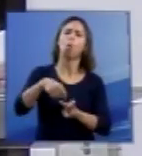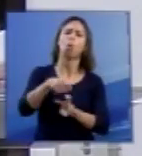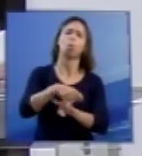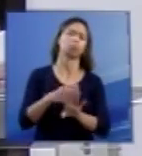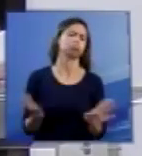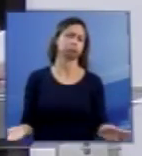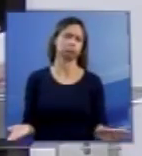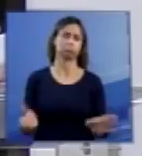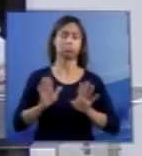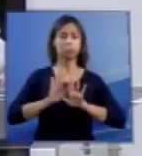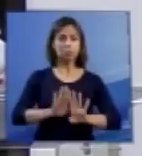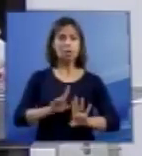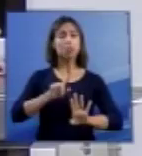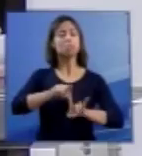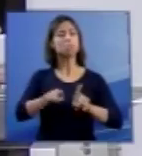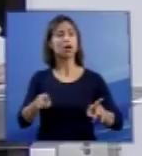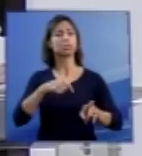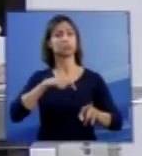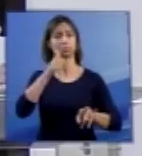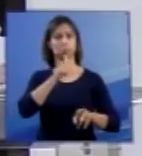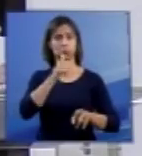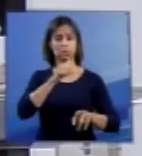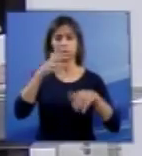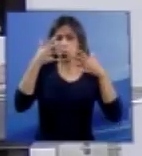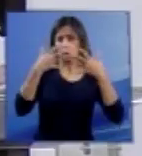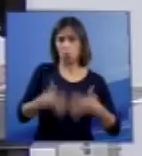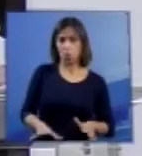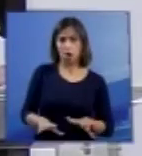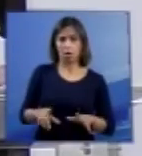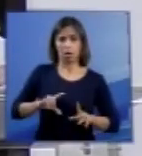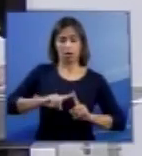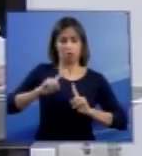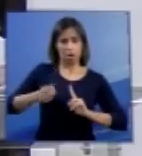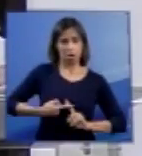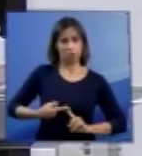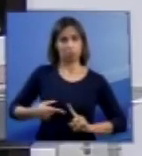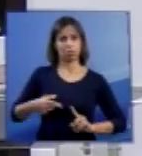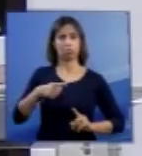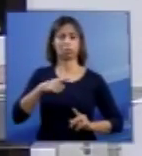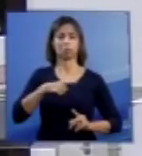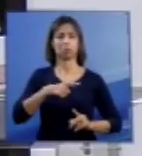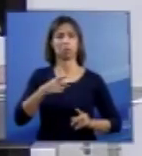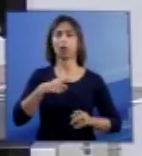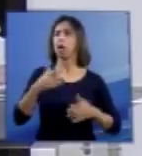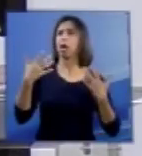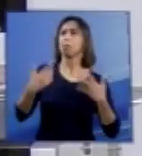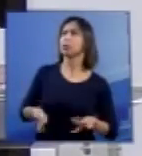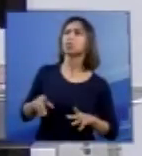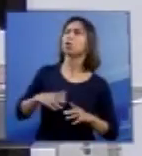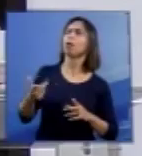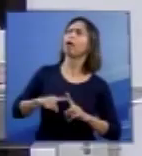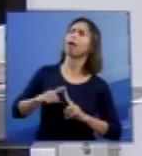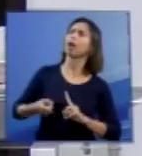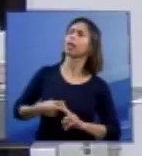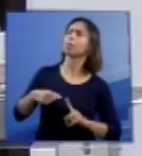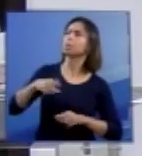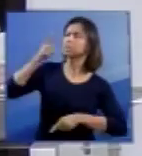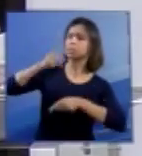que não desejam manter essa gestação veem os seus direitos negados. Essa é uma situação